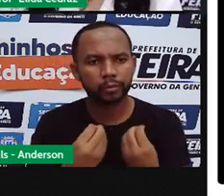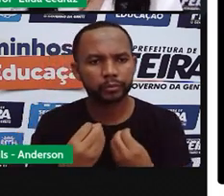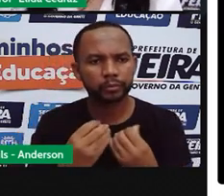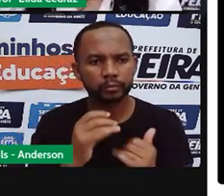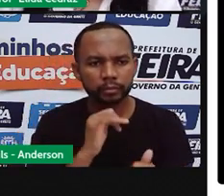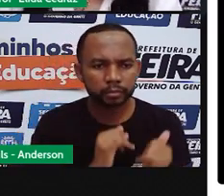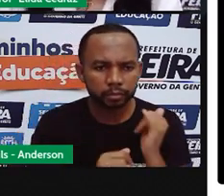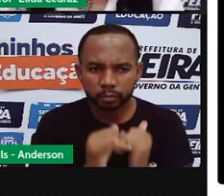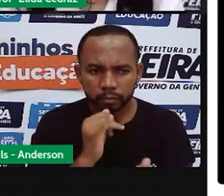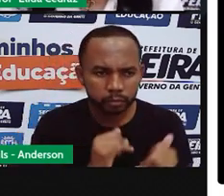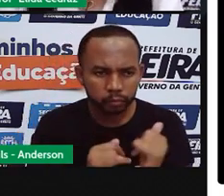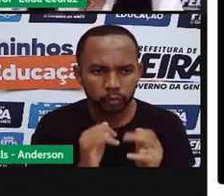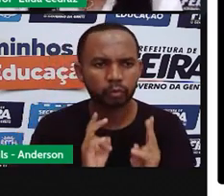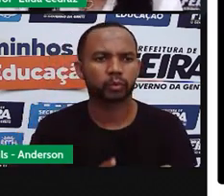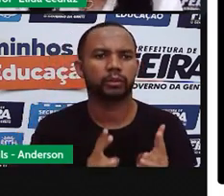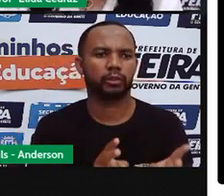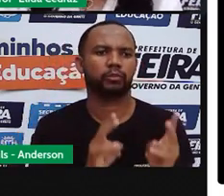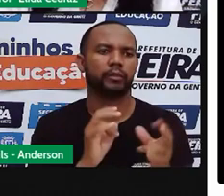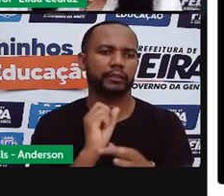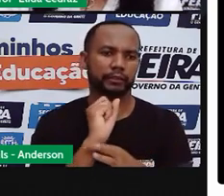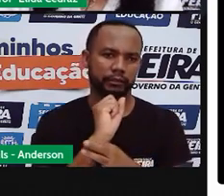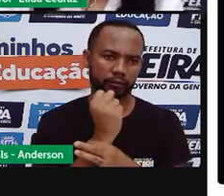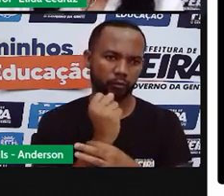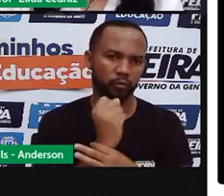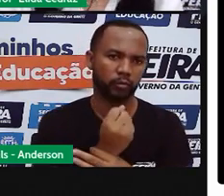continuarmos seguros.